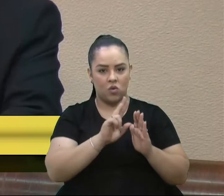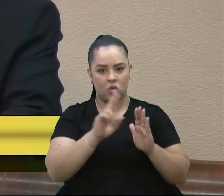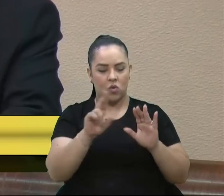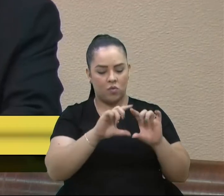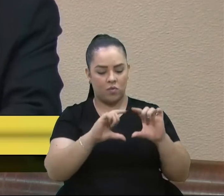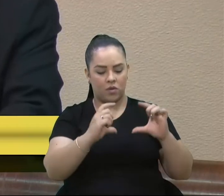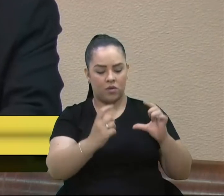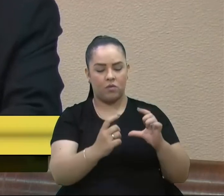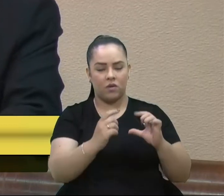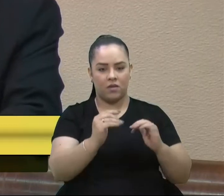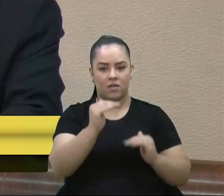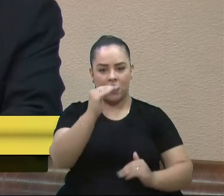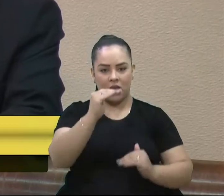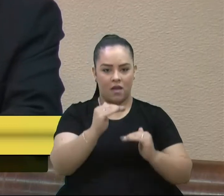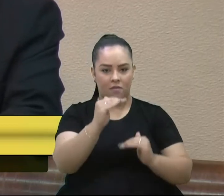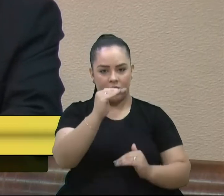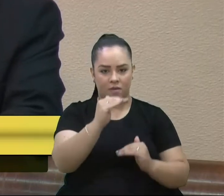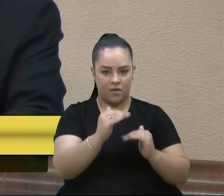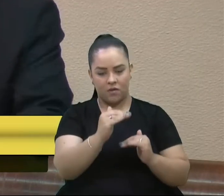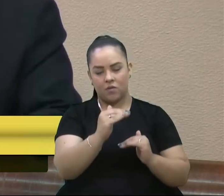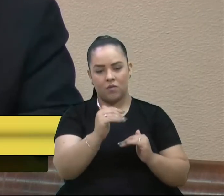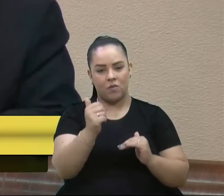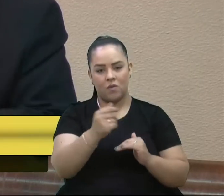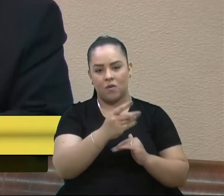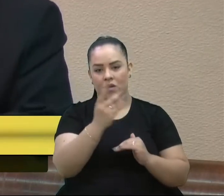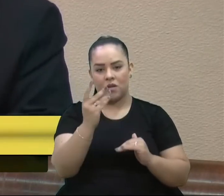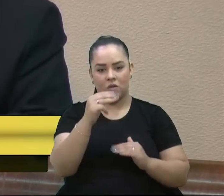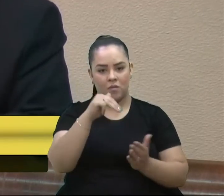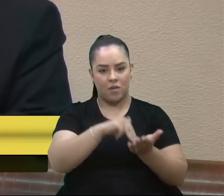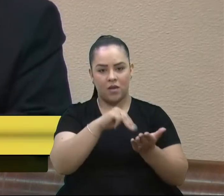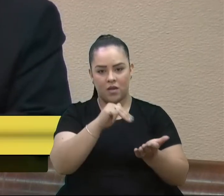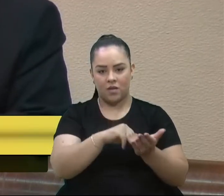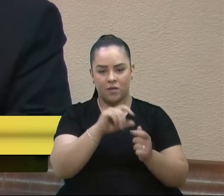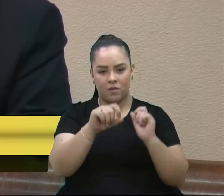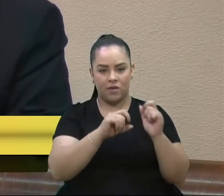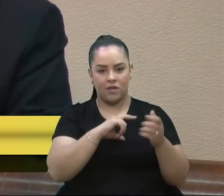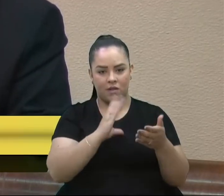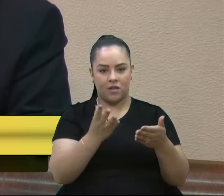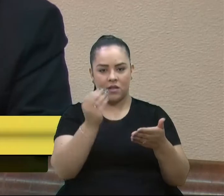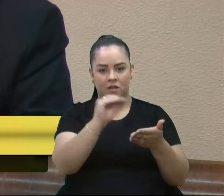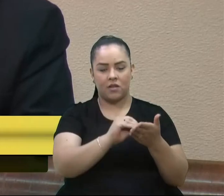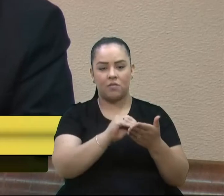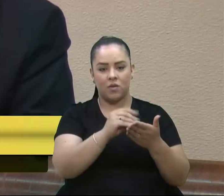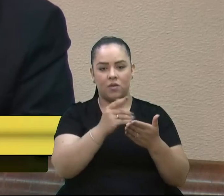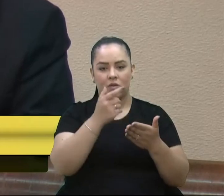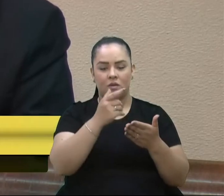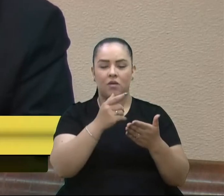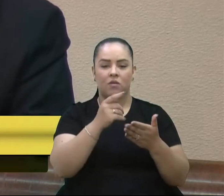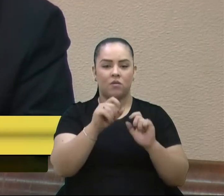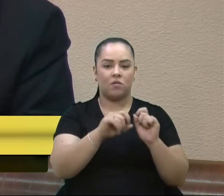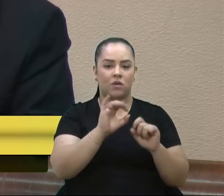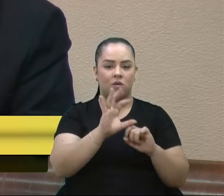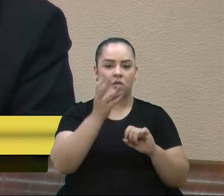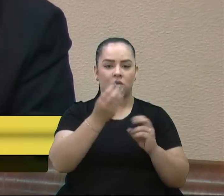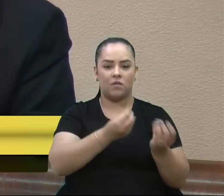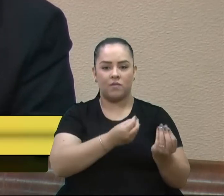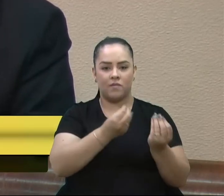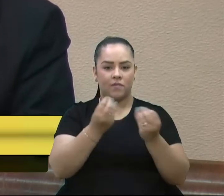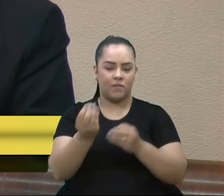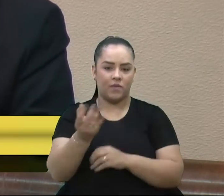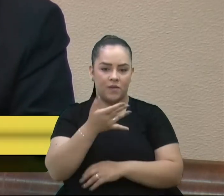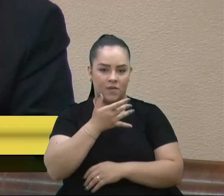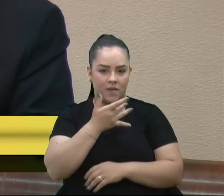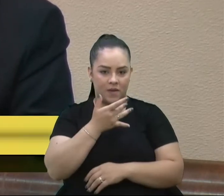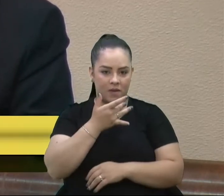como tamanho mínimo de caracteres, cujo objetivo era de repassar, de passar ao consumidor uma fácil,